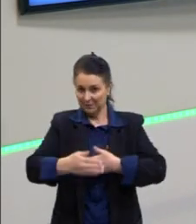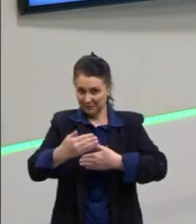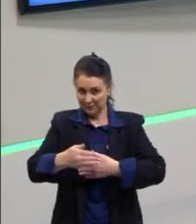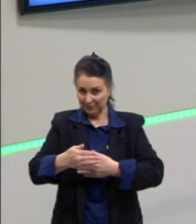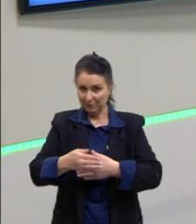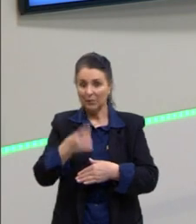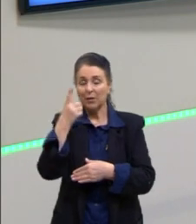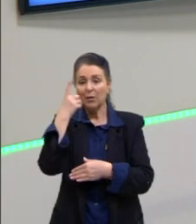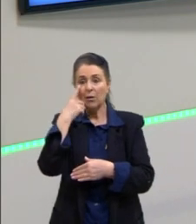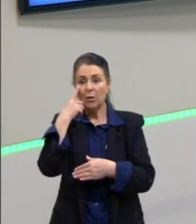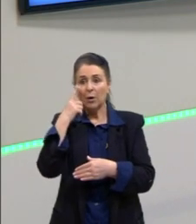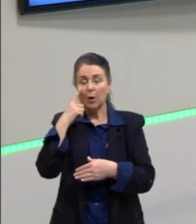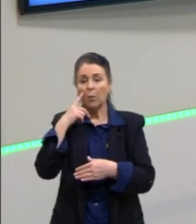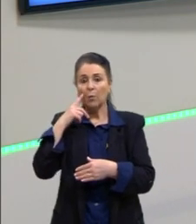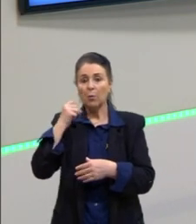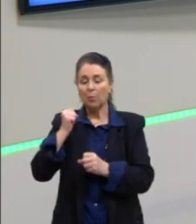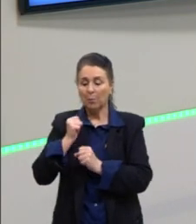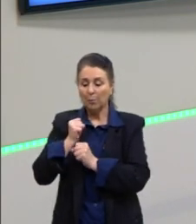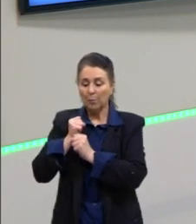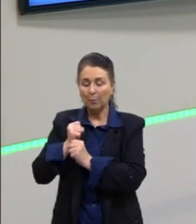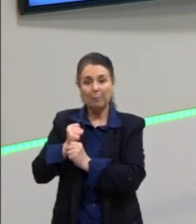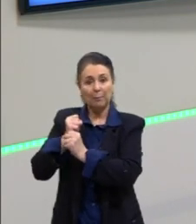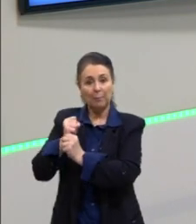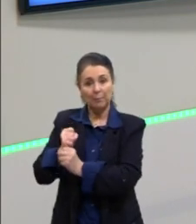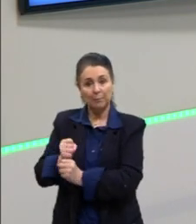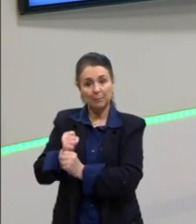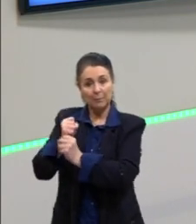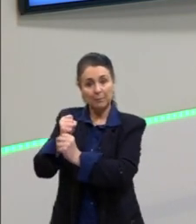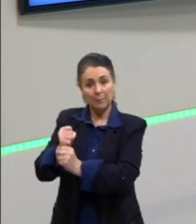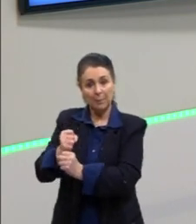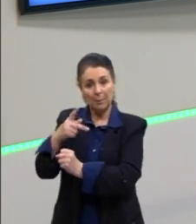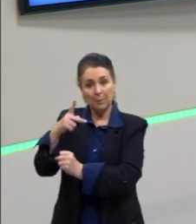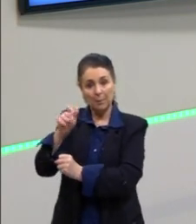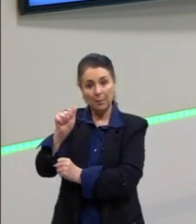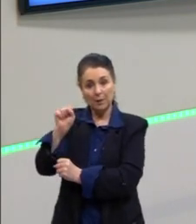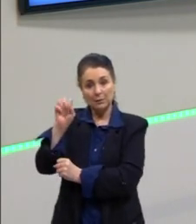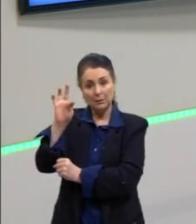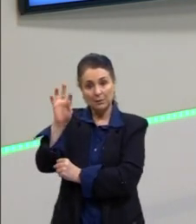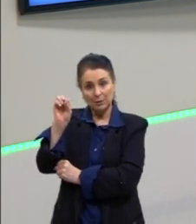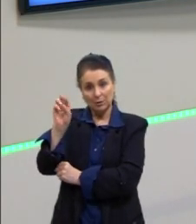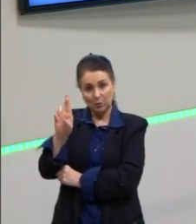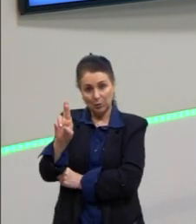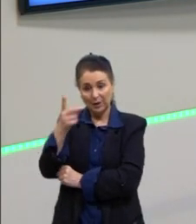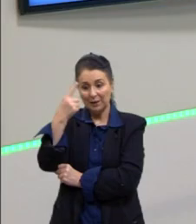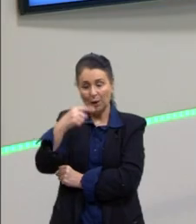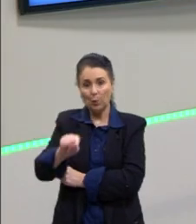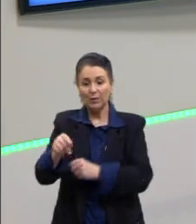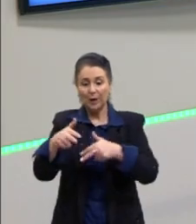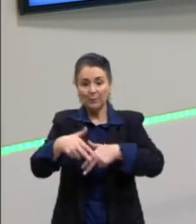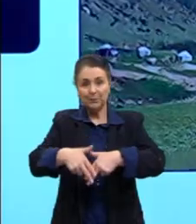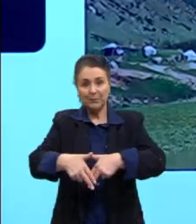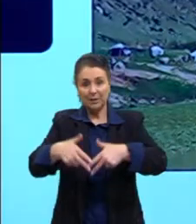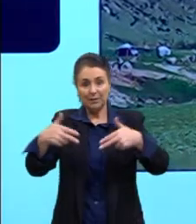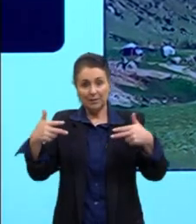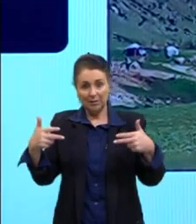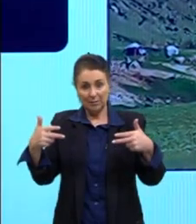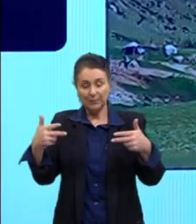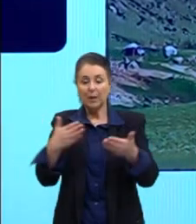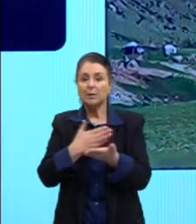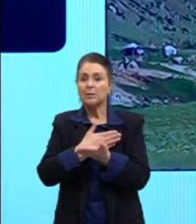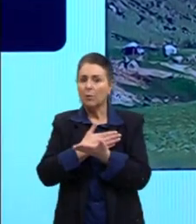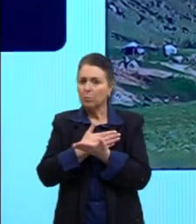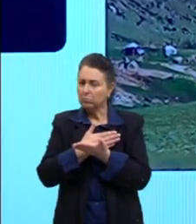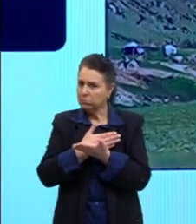imagem, né? De um pastor da etnia Uigur, né? Uiguri, que caminha aí com o seu rebanho, bem diferente daquela